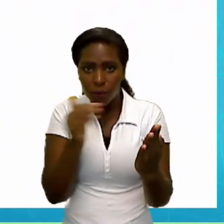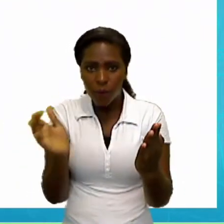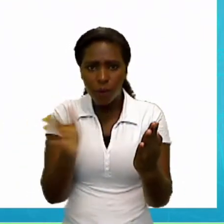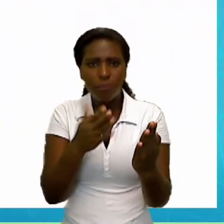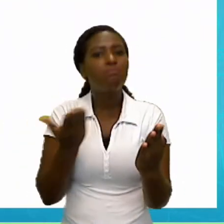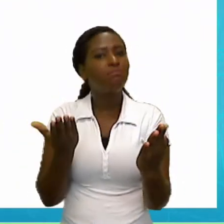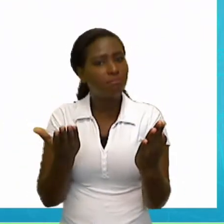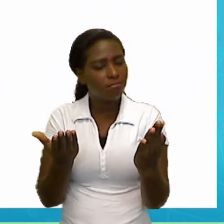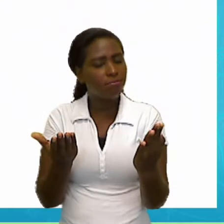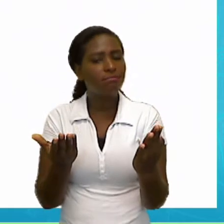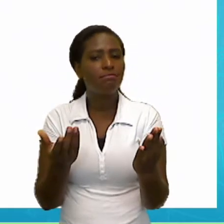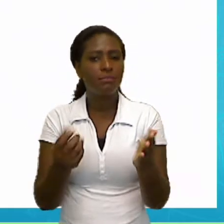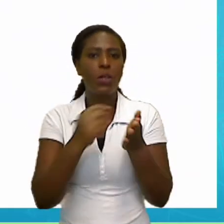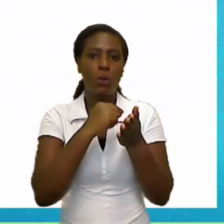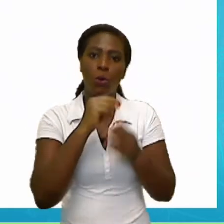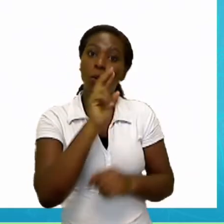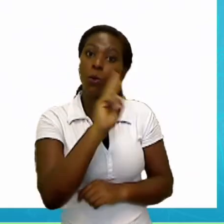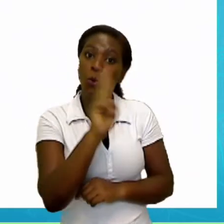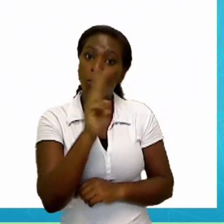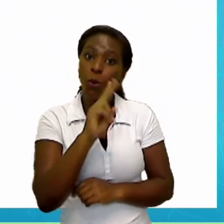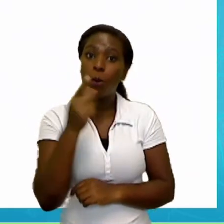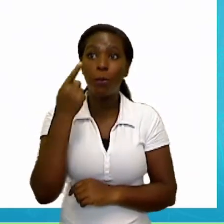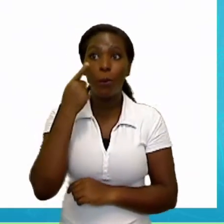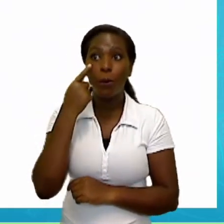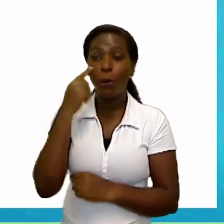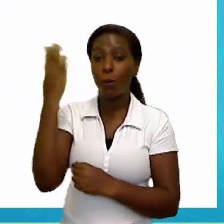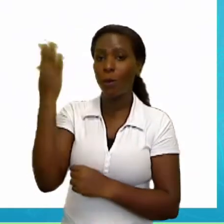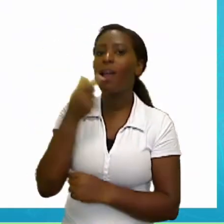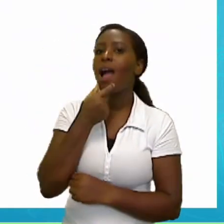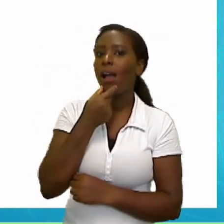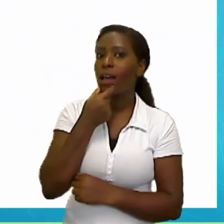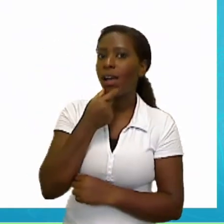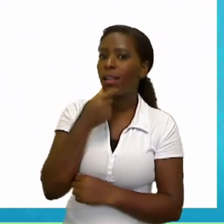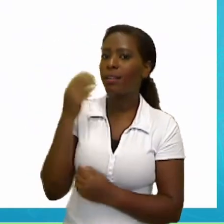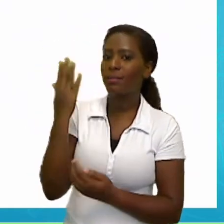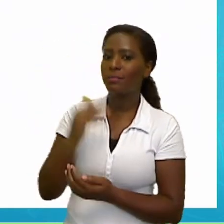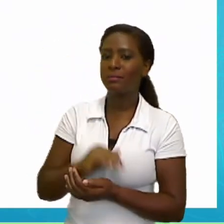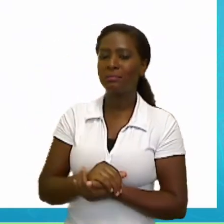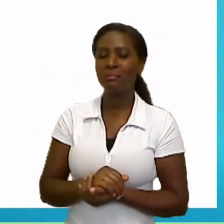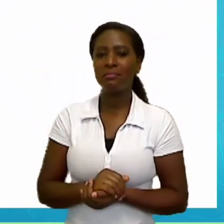Repeat. Book. Vamos lá. Book. Book.